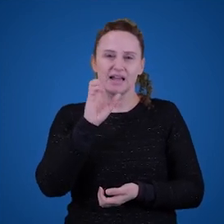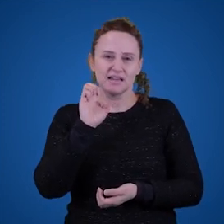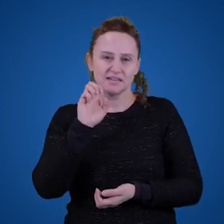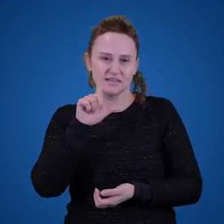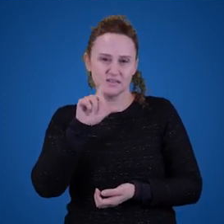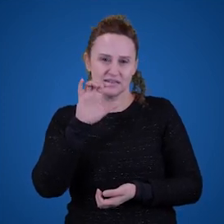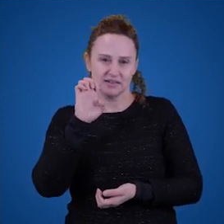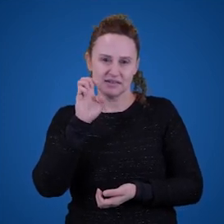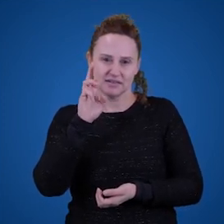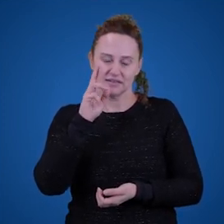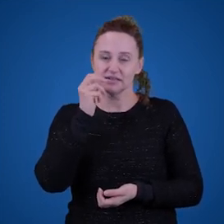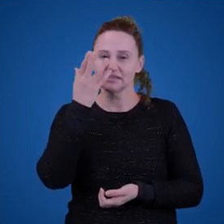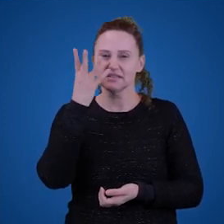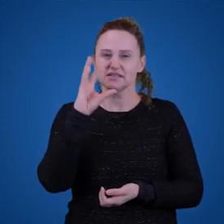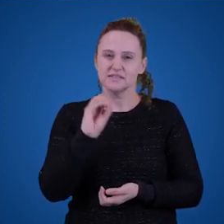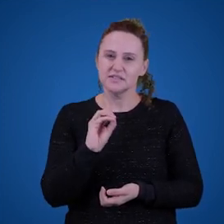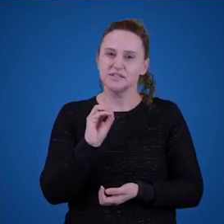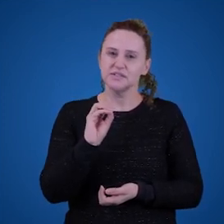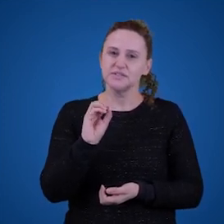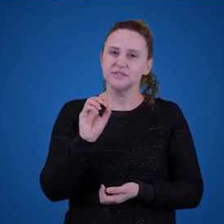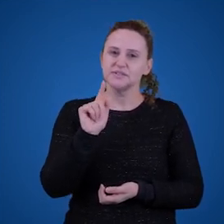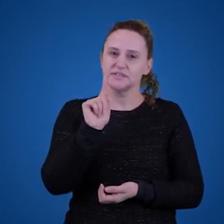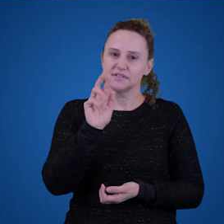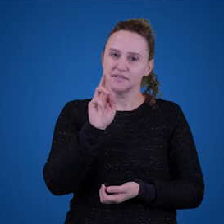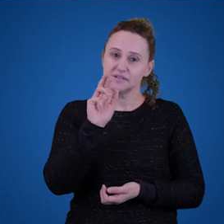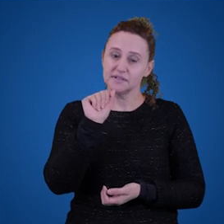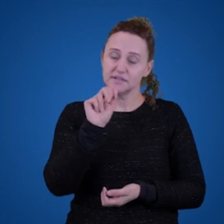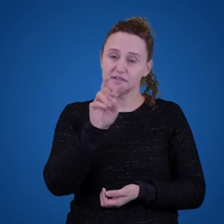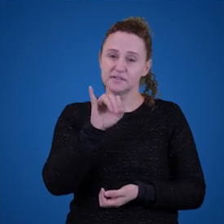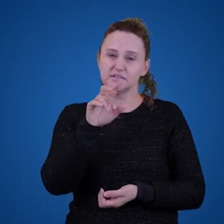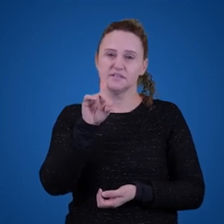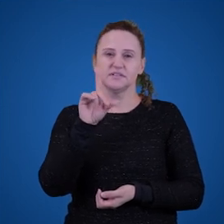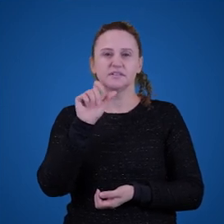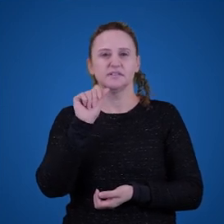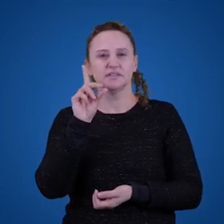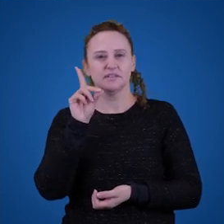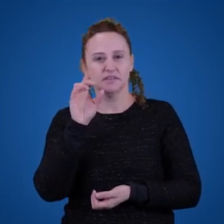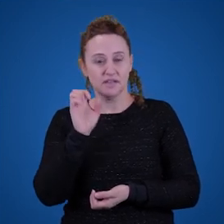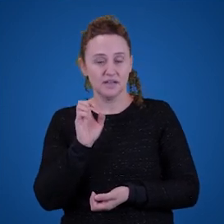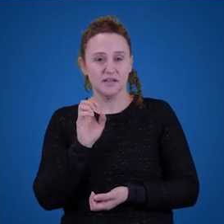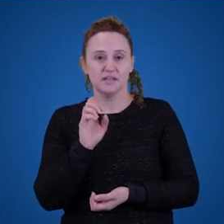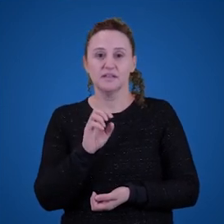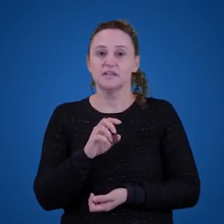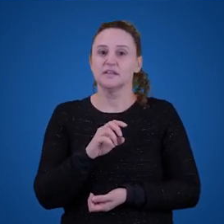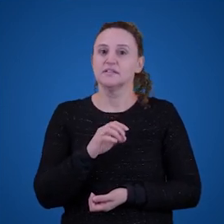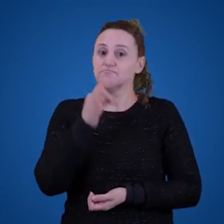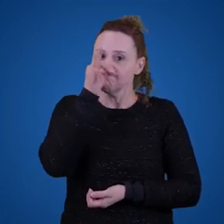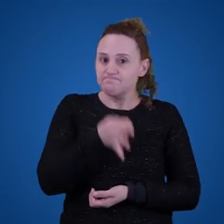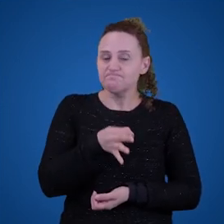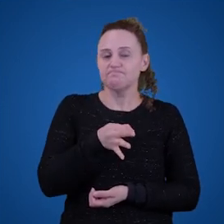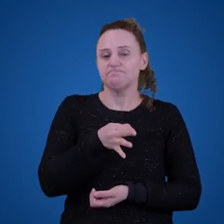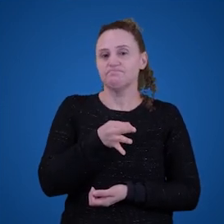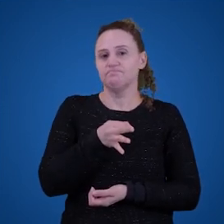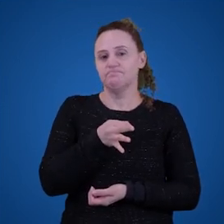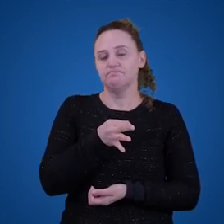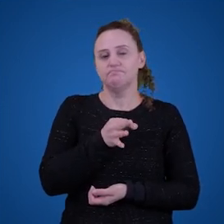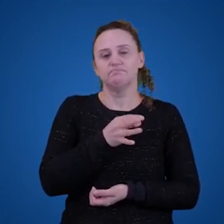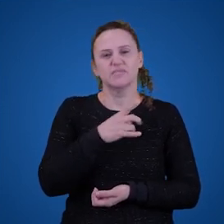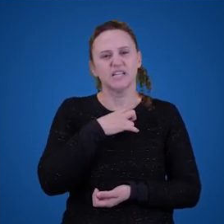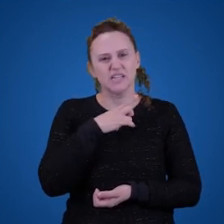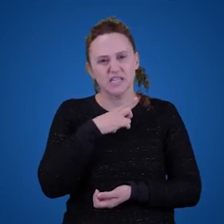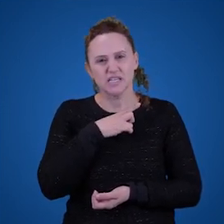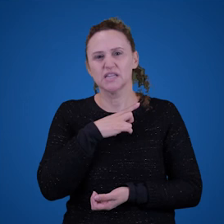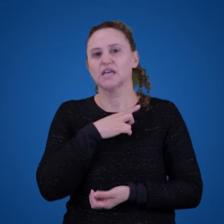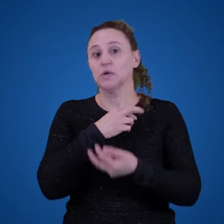aceleração. Não há uma interpretação dúbia sobre isso. Então, é isso que significa que há um fenômeno no mundo que é chamado de